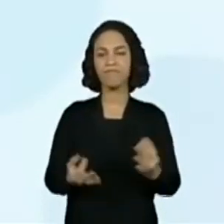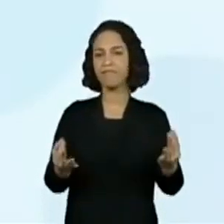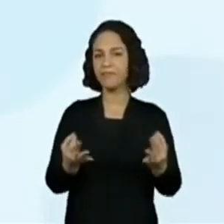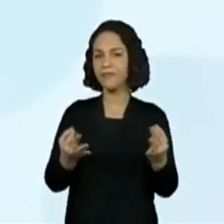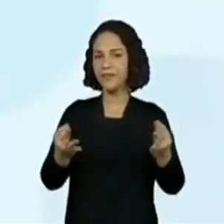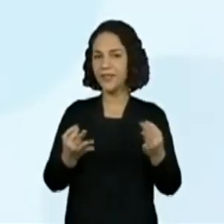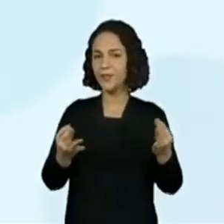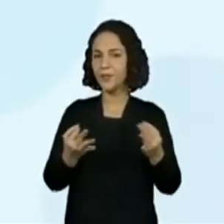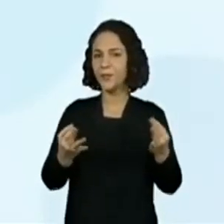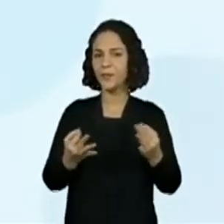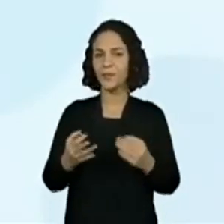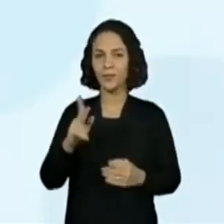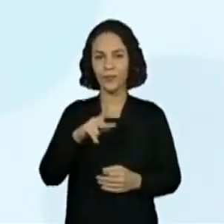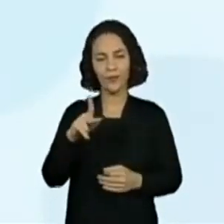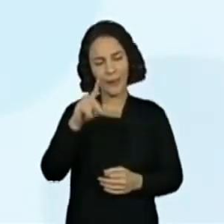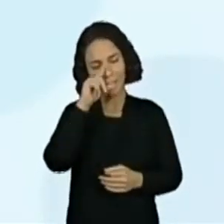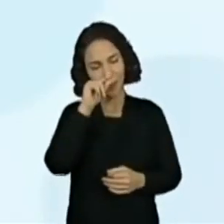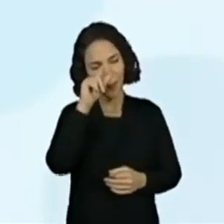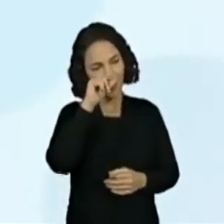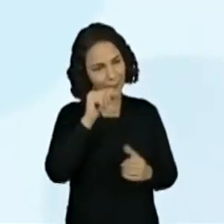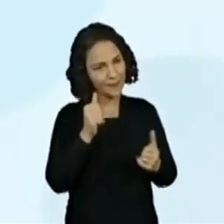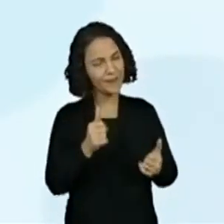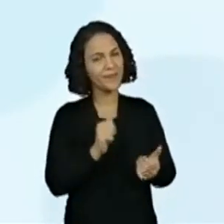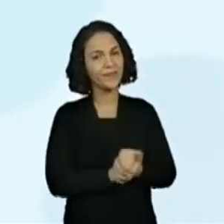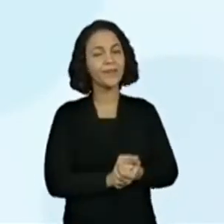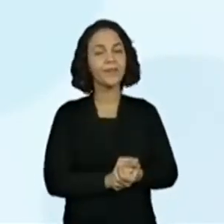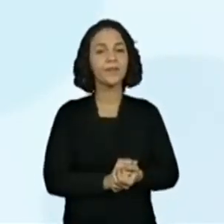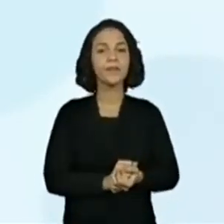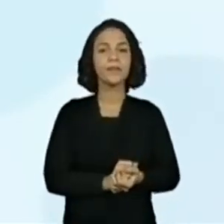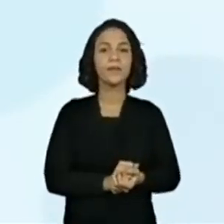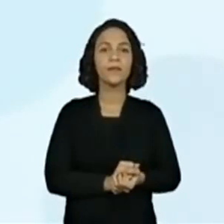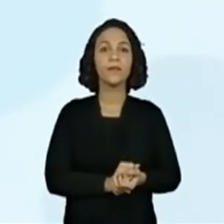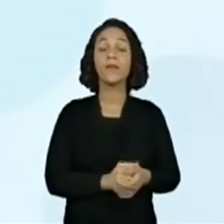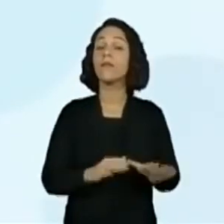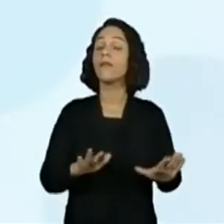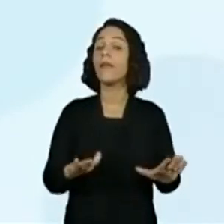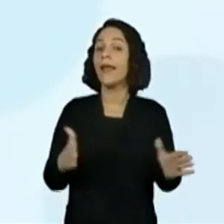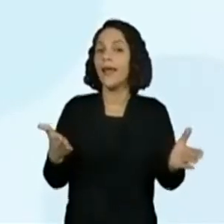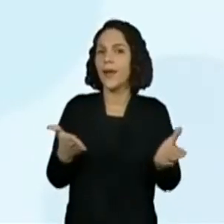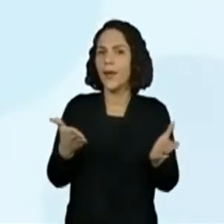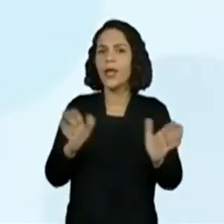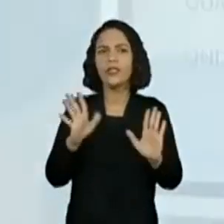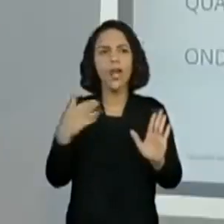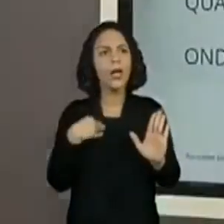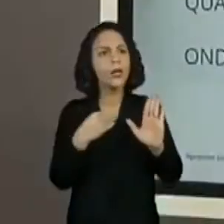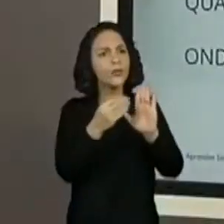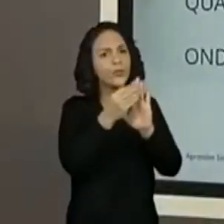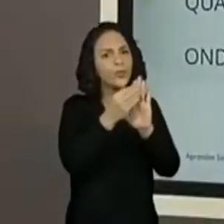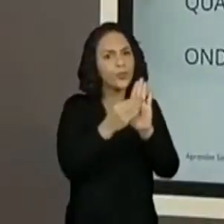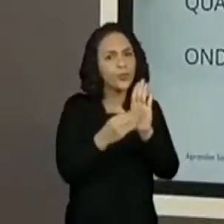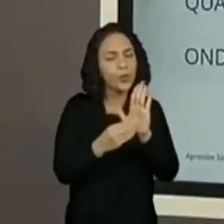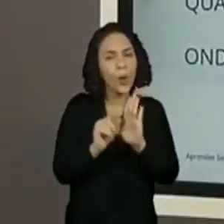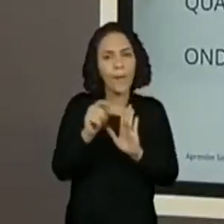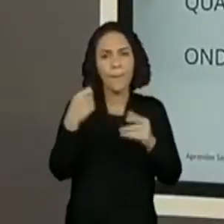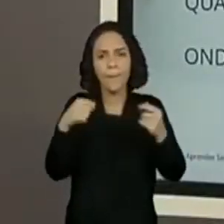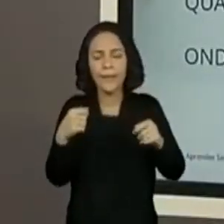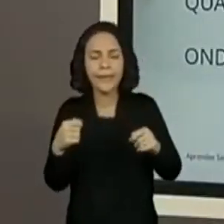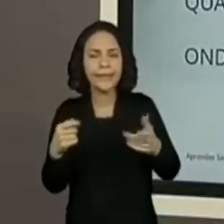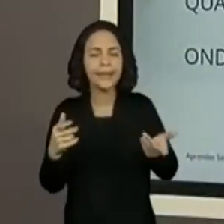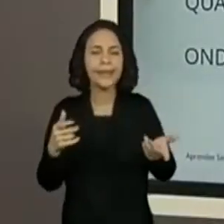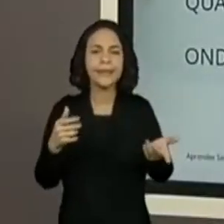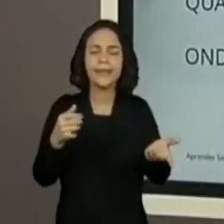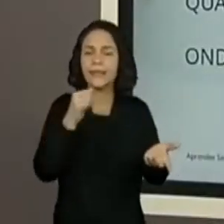Perfeito, professora Ana. Certo? Certo. A gente já conseguiu tudo o que a gente precisava no sentido assim.